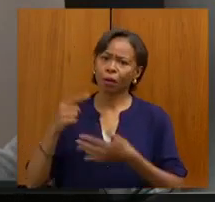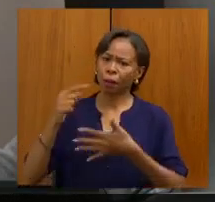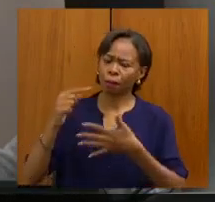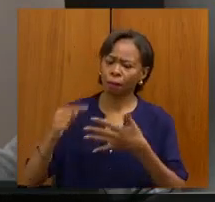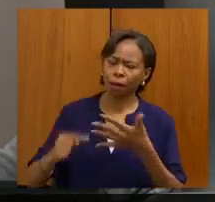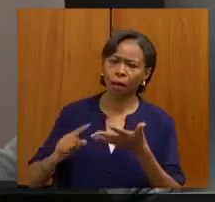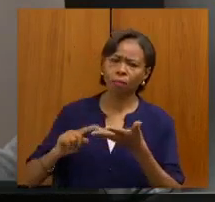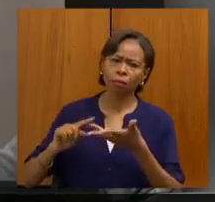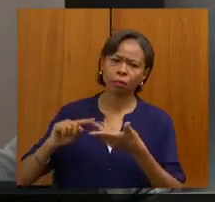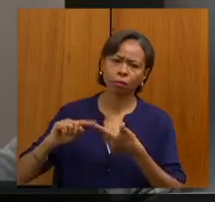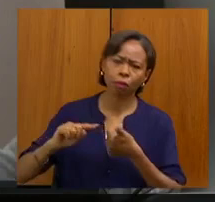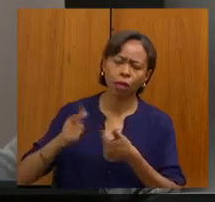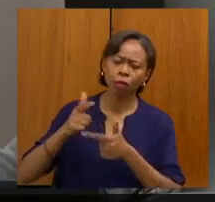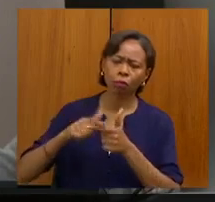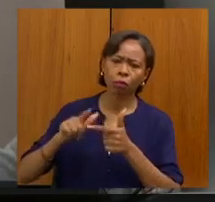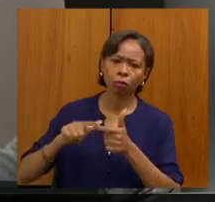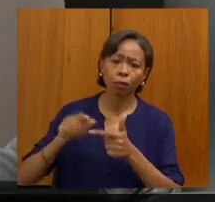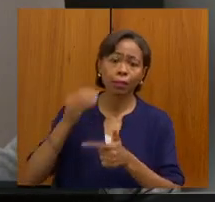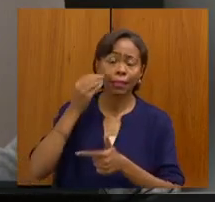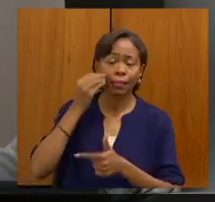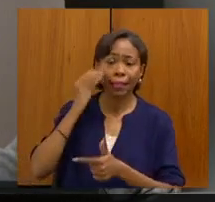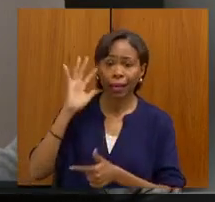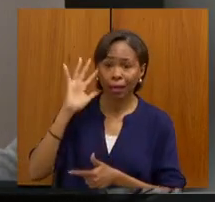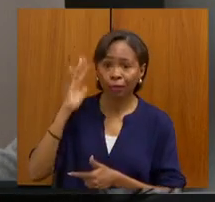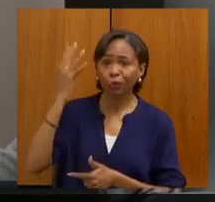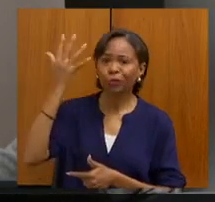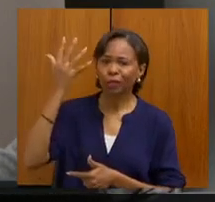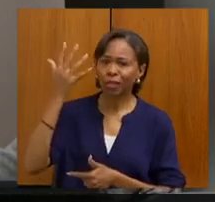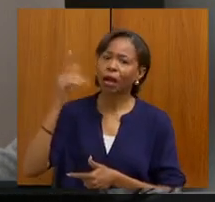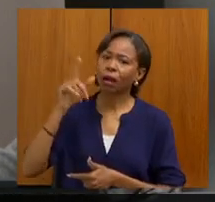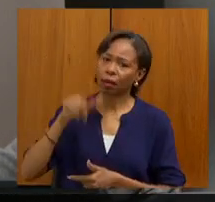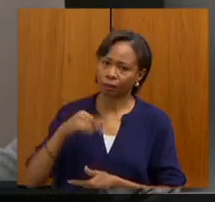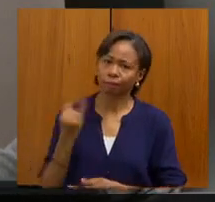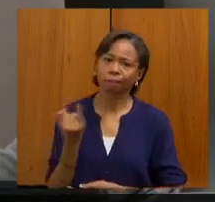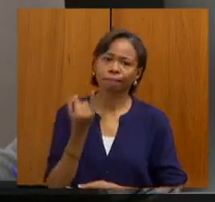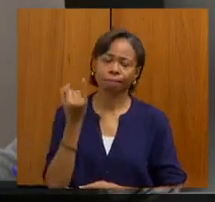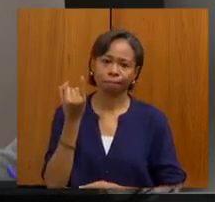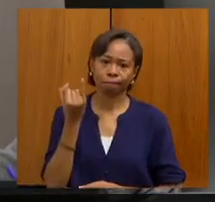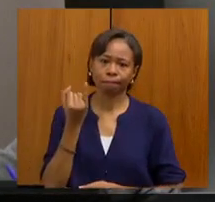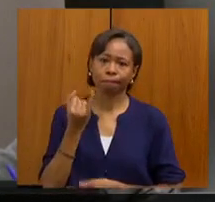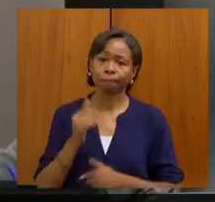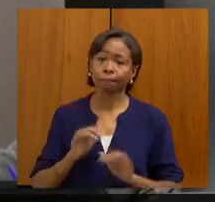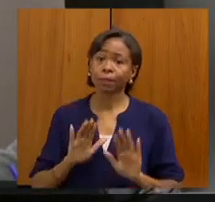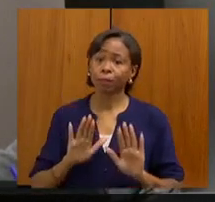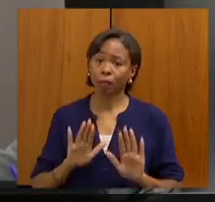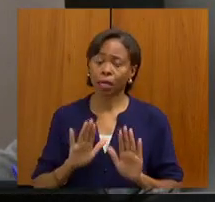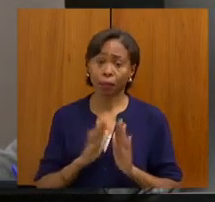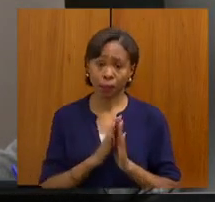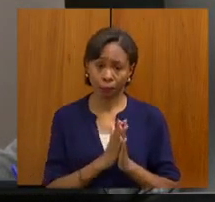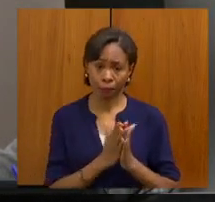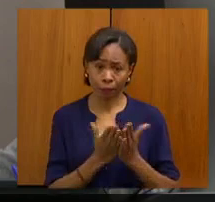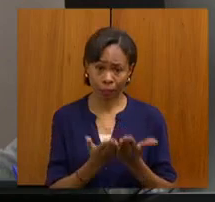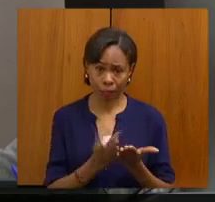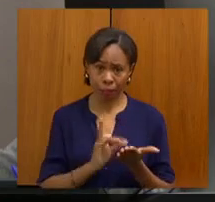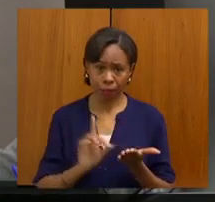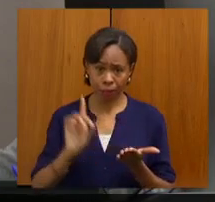nas buscas de soluções, é sempre muito importante. Mas tem uma passagem bíblica que